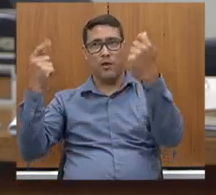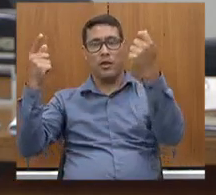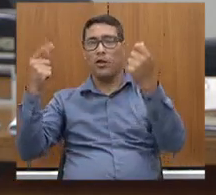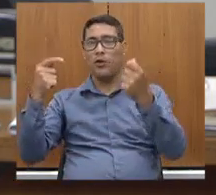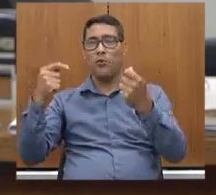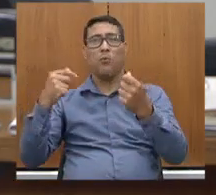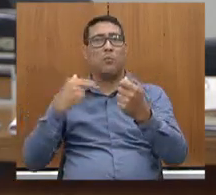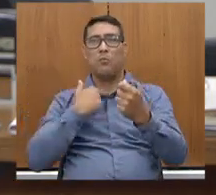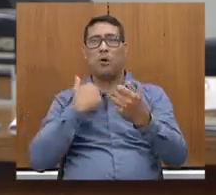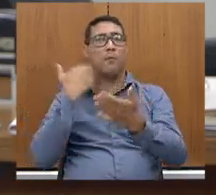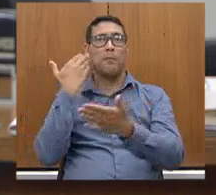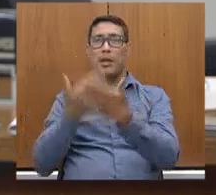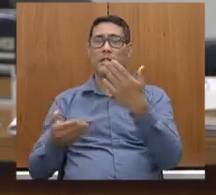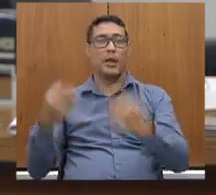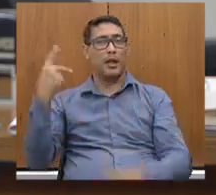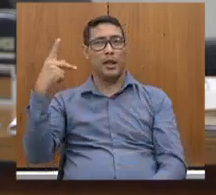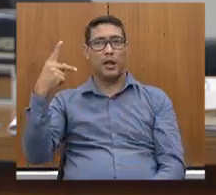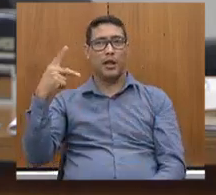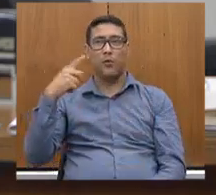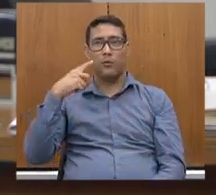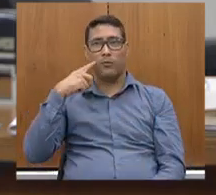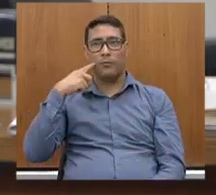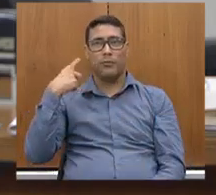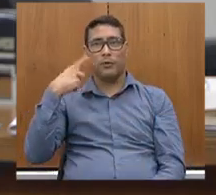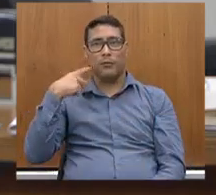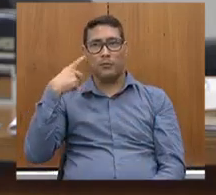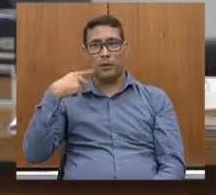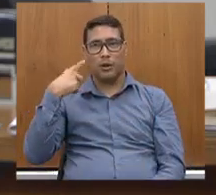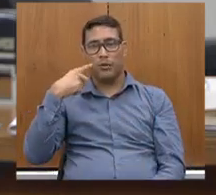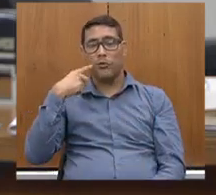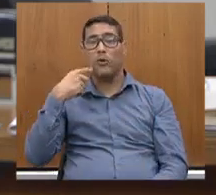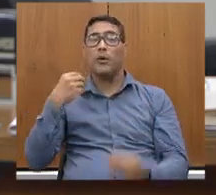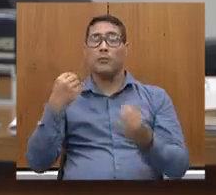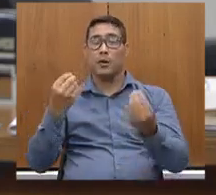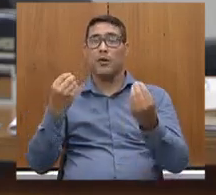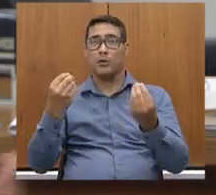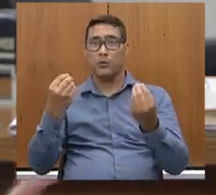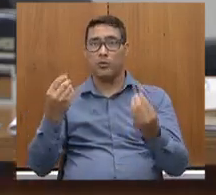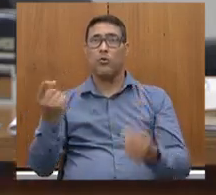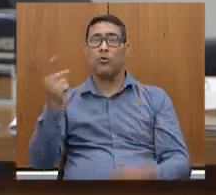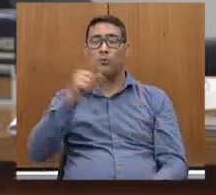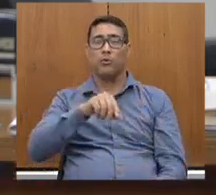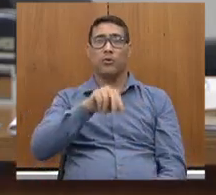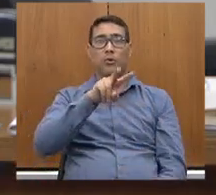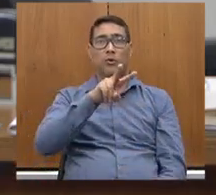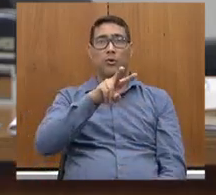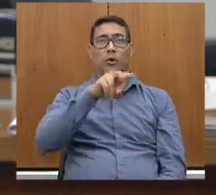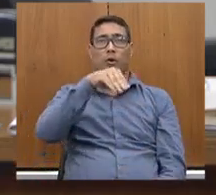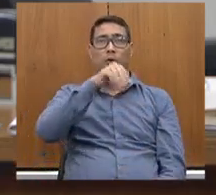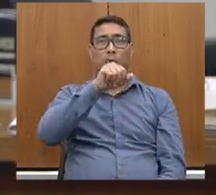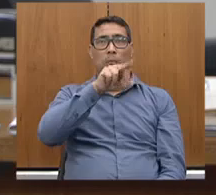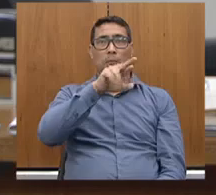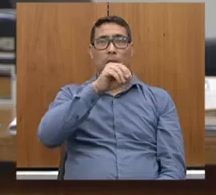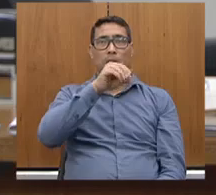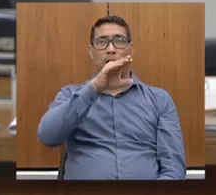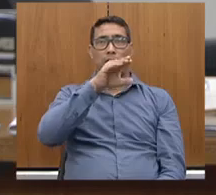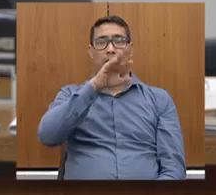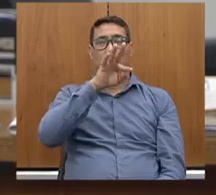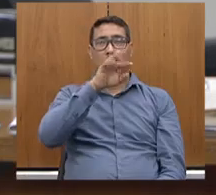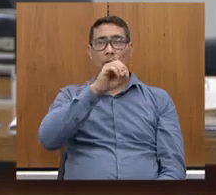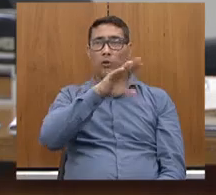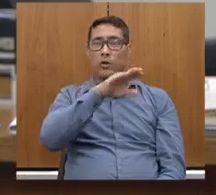deputado. Mas como que o Zé Laviola admira o Marcato como